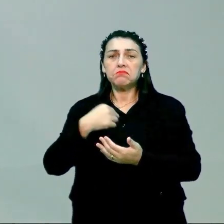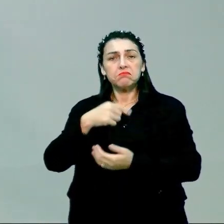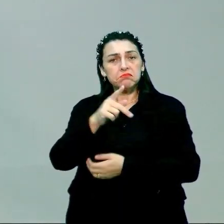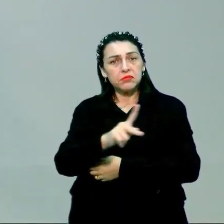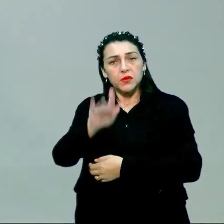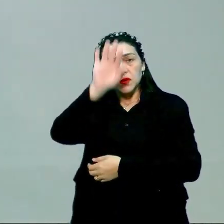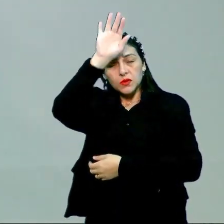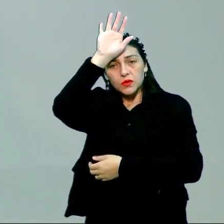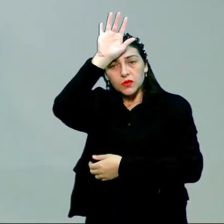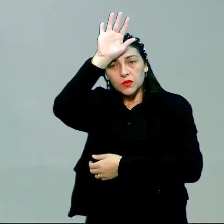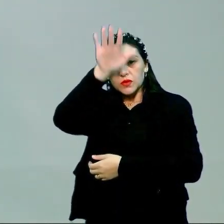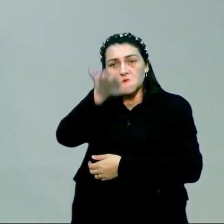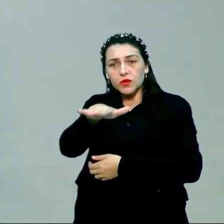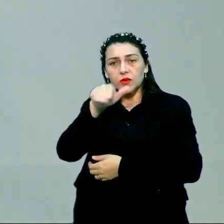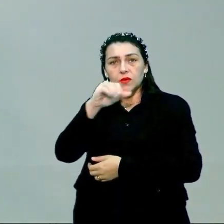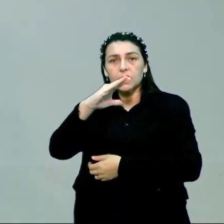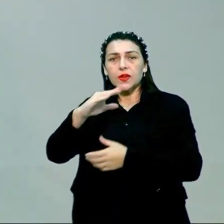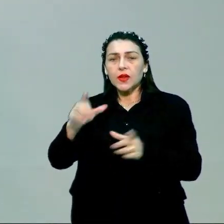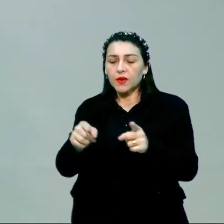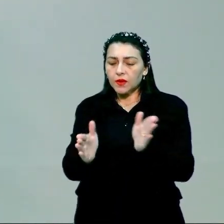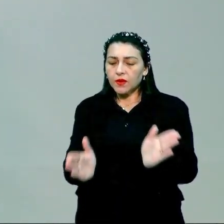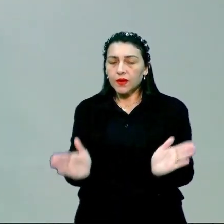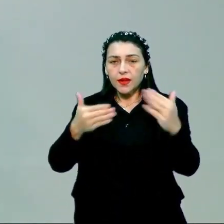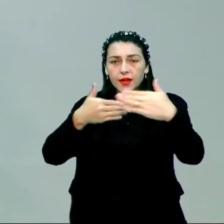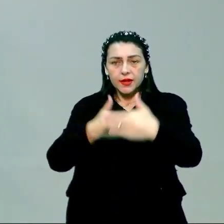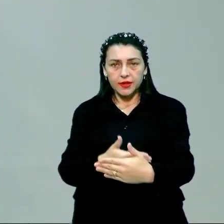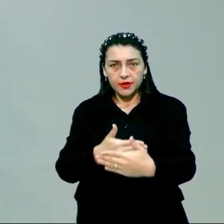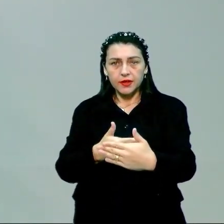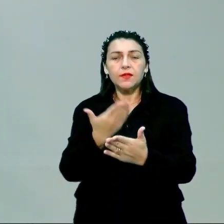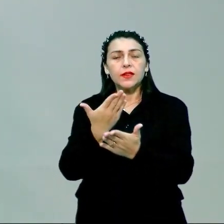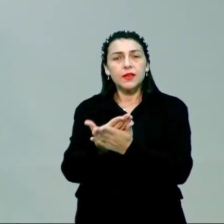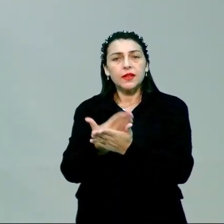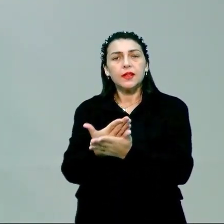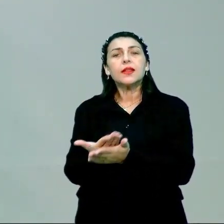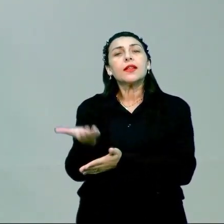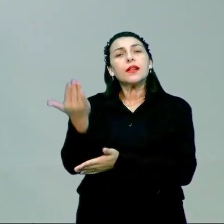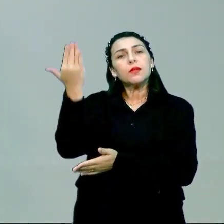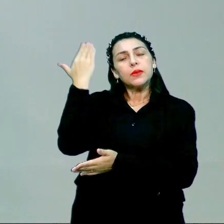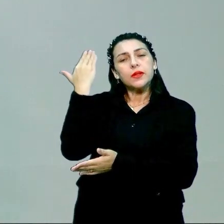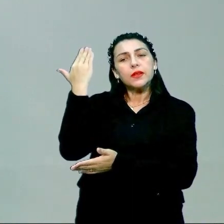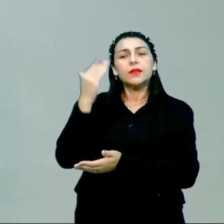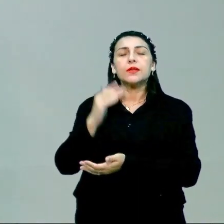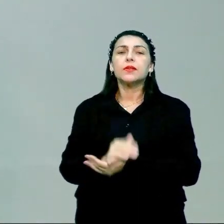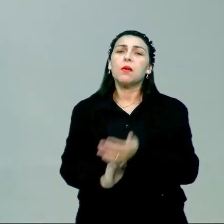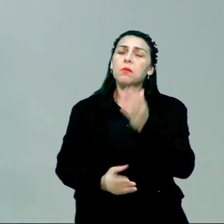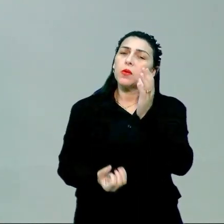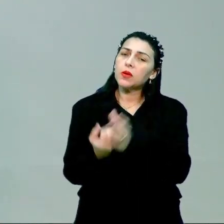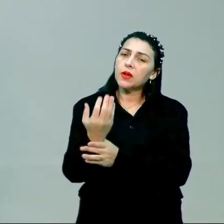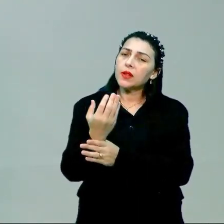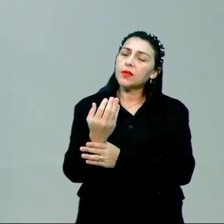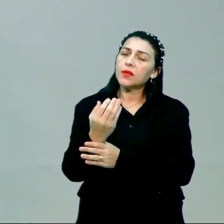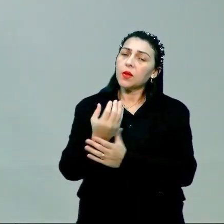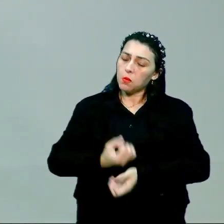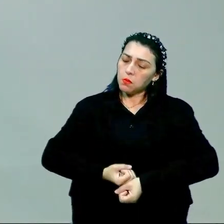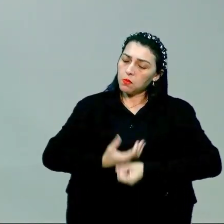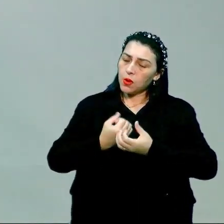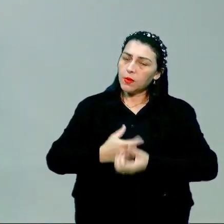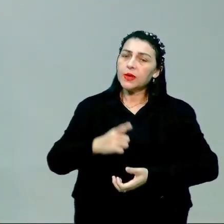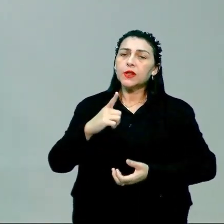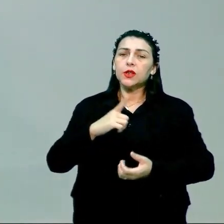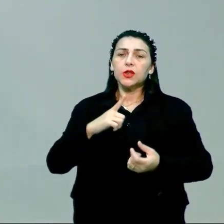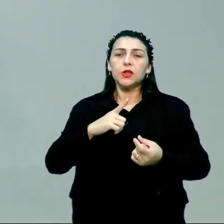professor Ziel, chamei de caixinha. Nós comentamos sobre isso na última aula. Para produzir um poema, ele tinha uma